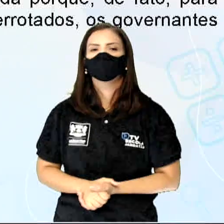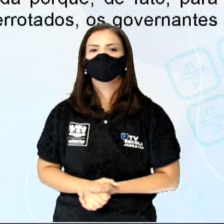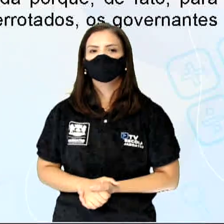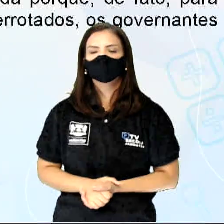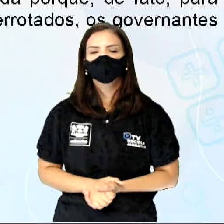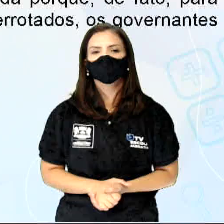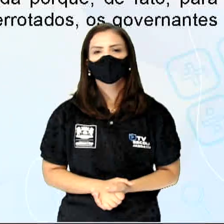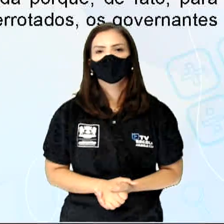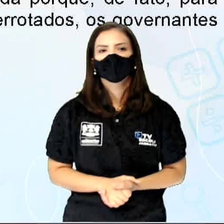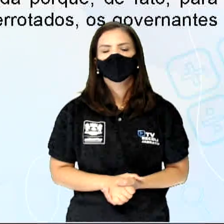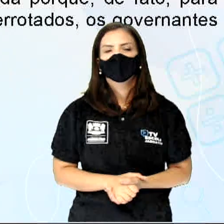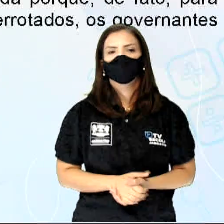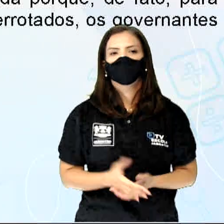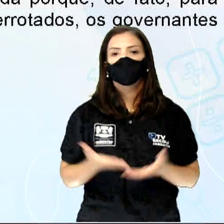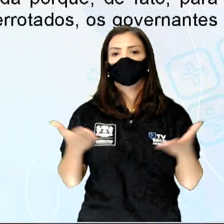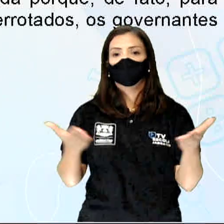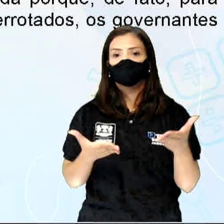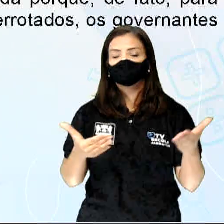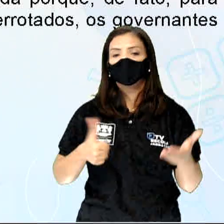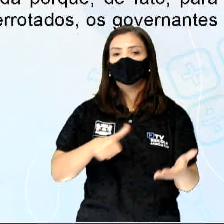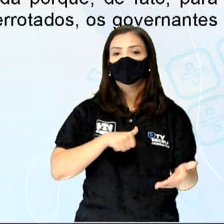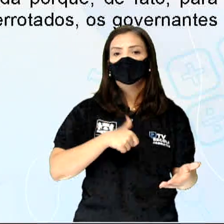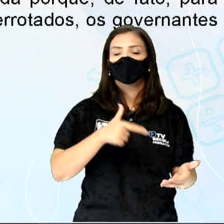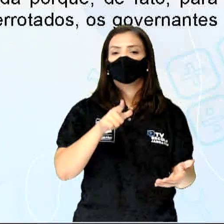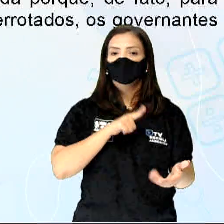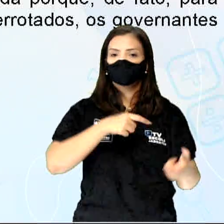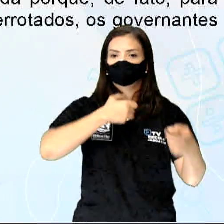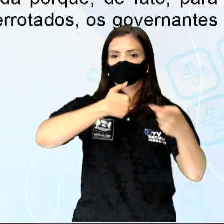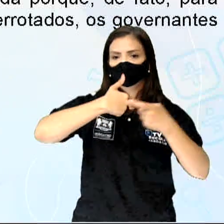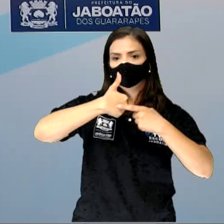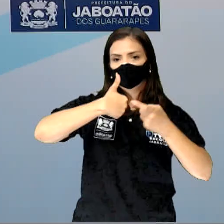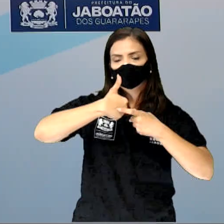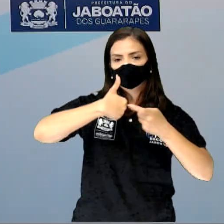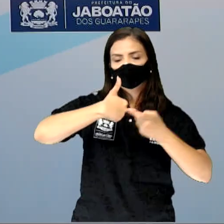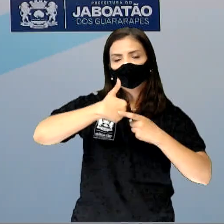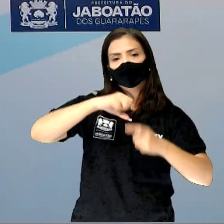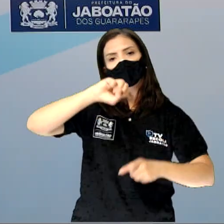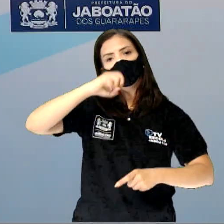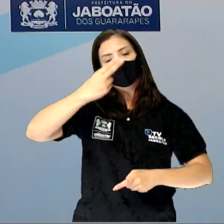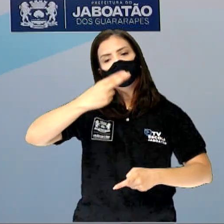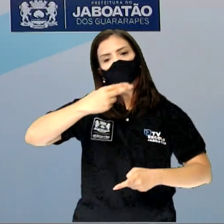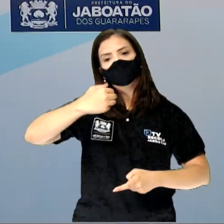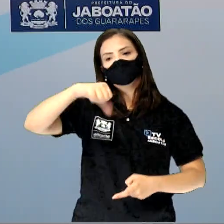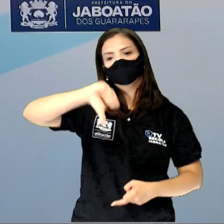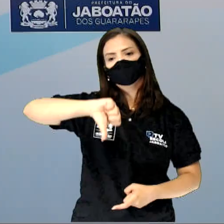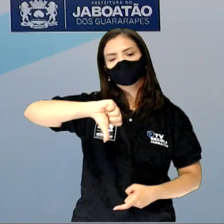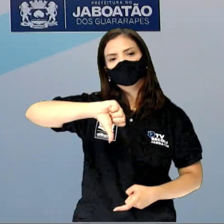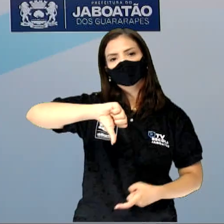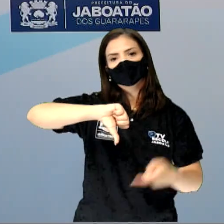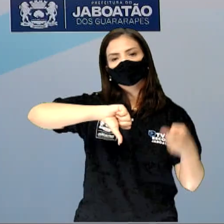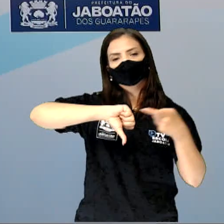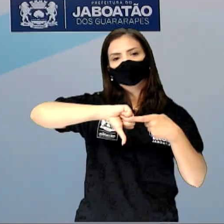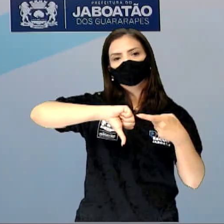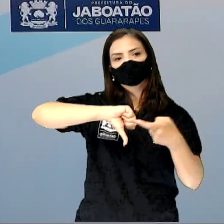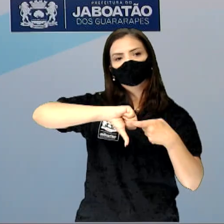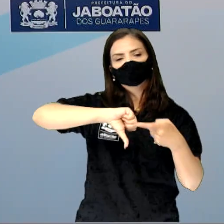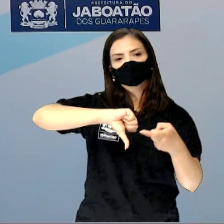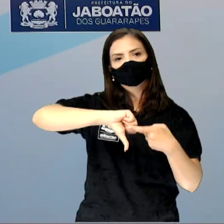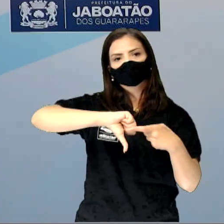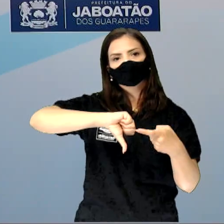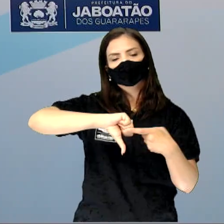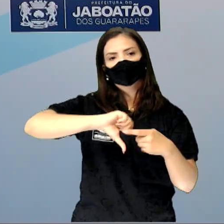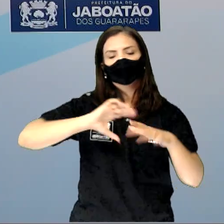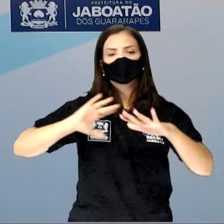E a gente hoje tem a coisa do like ou do dislike, né? Nas redes sociais. Agora a gente vai